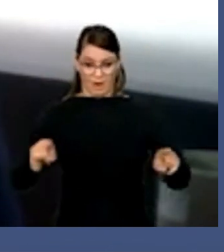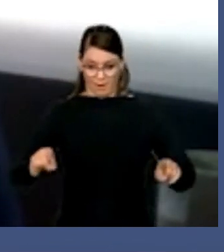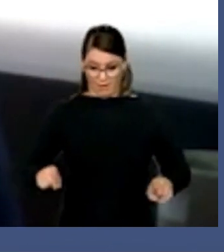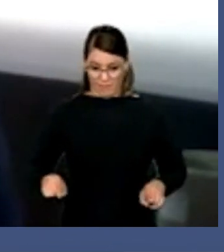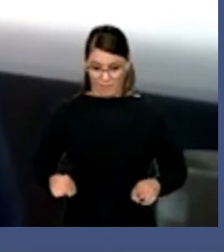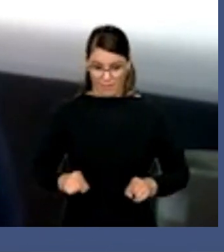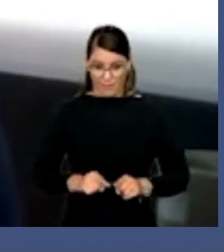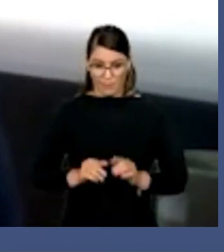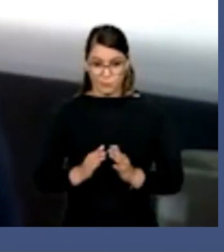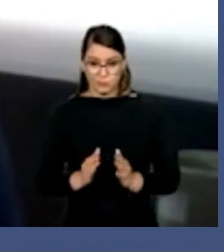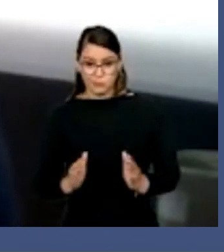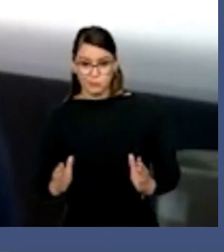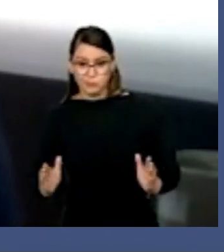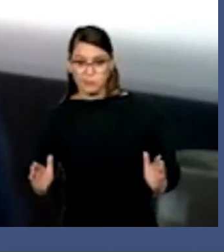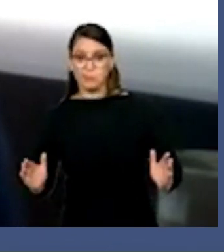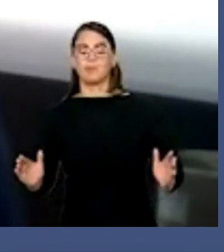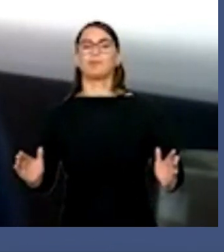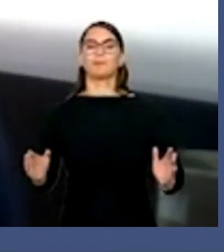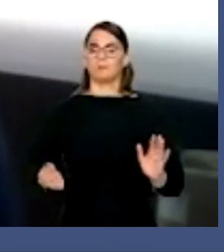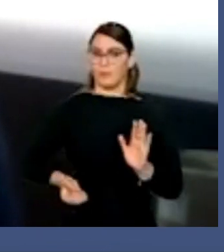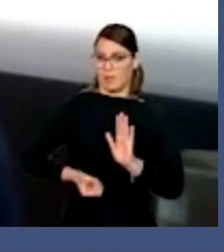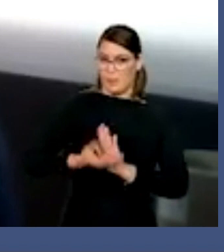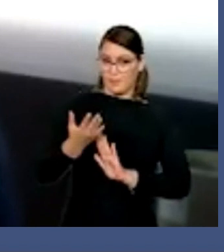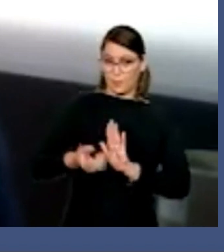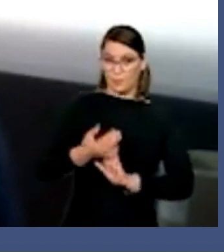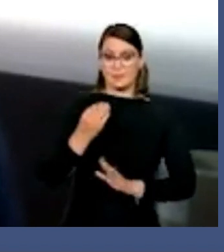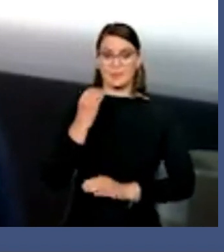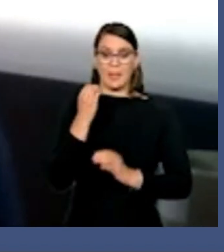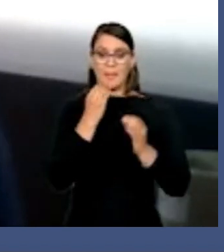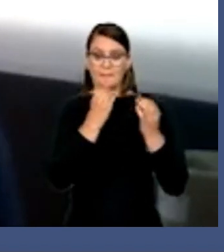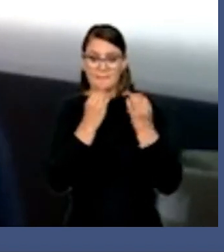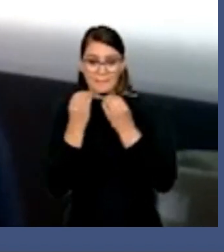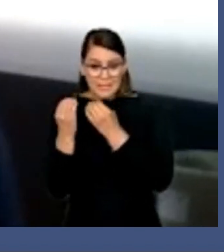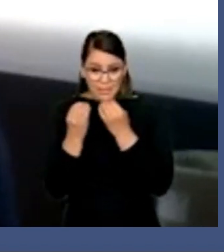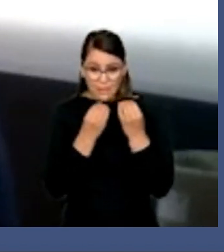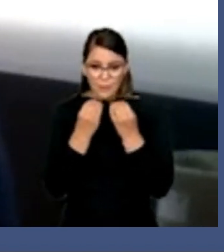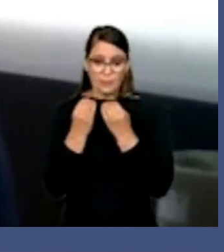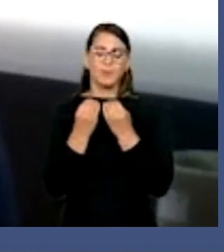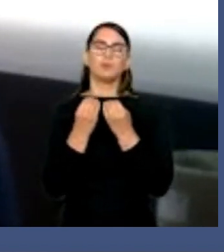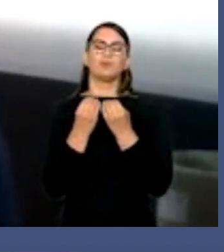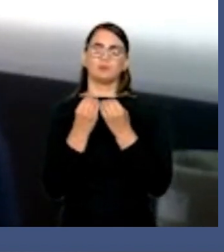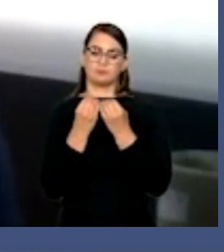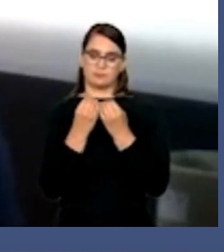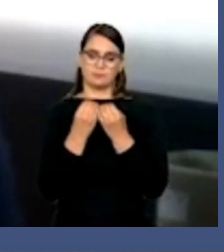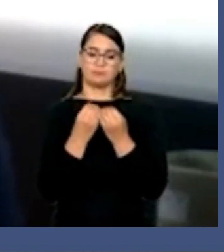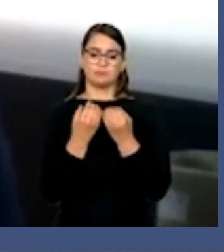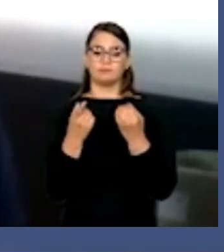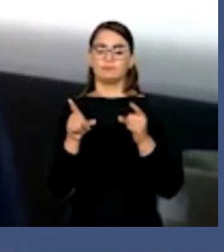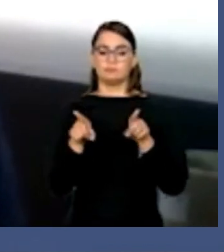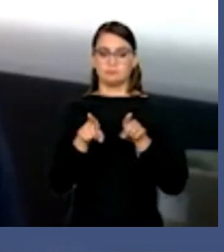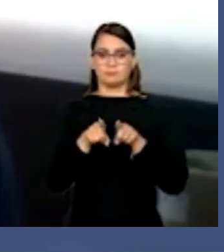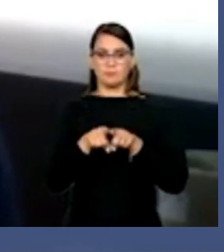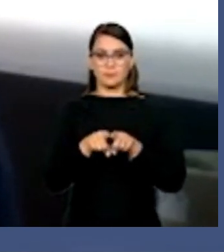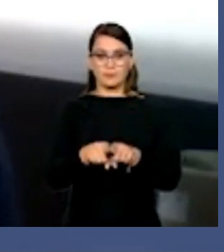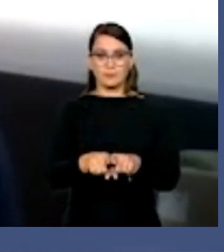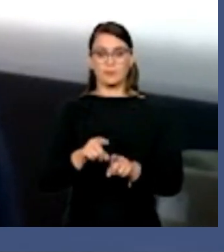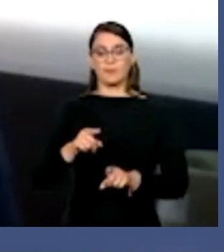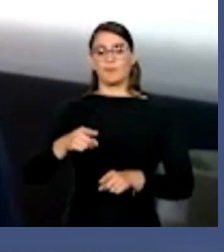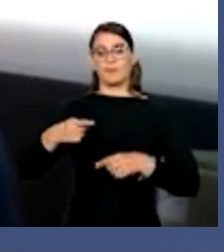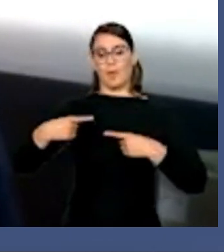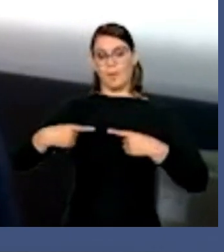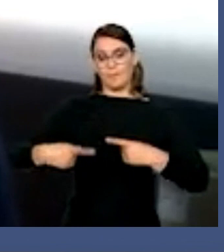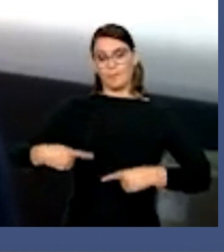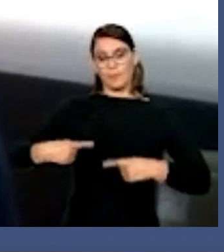manutenção da produção elevada de milho, ainda aliada às políticas de